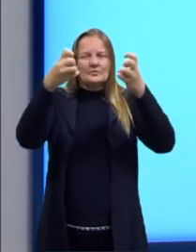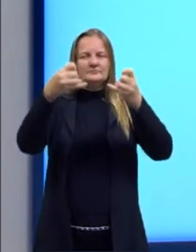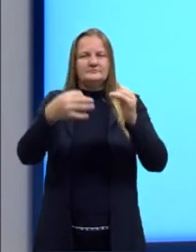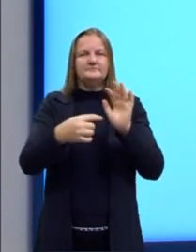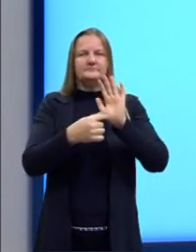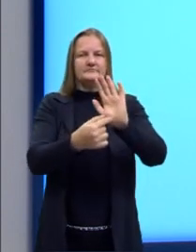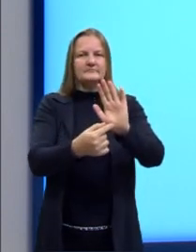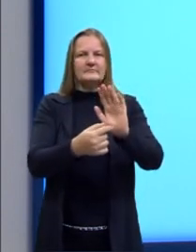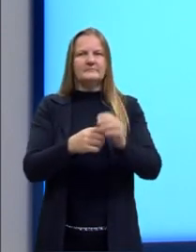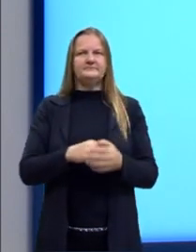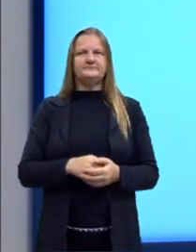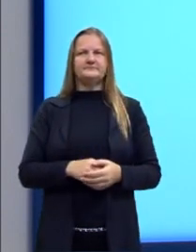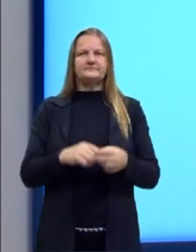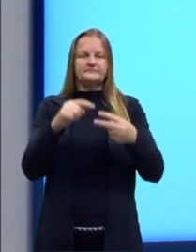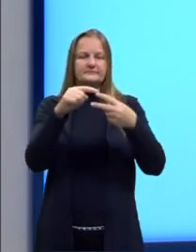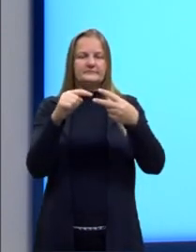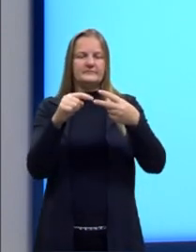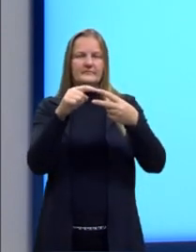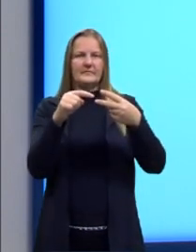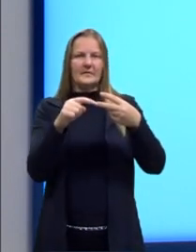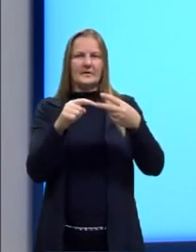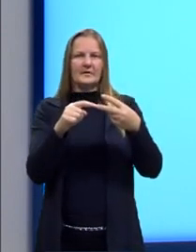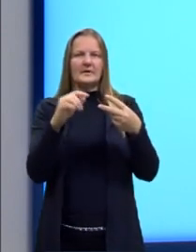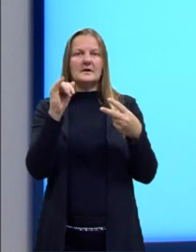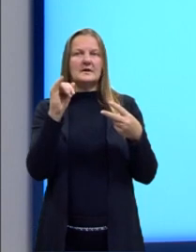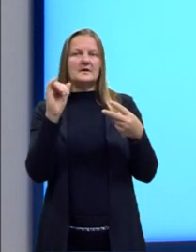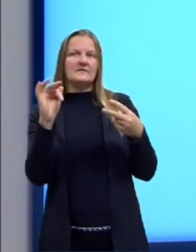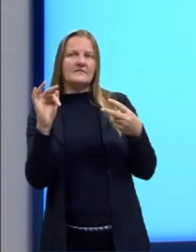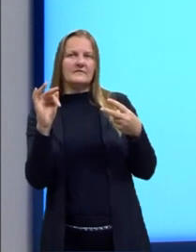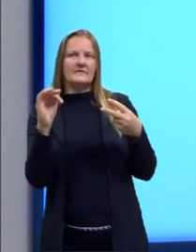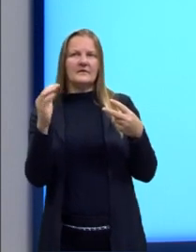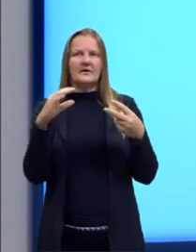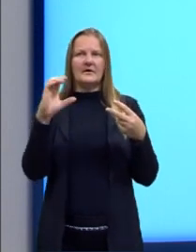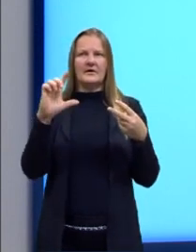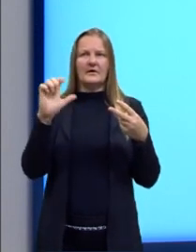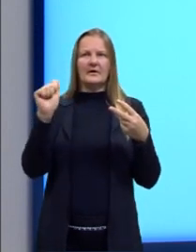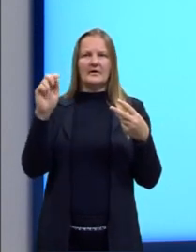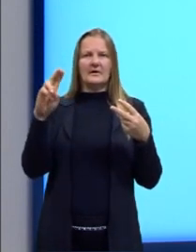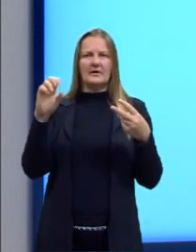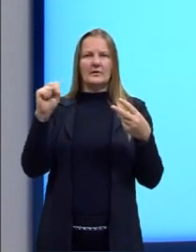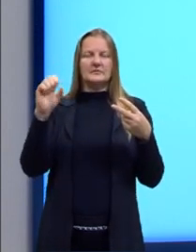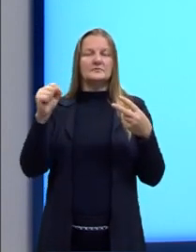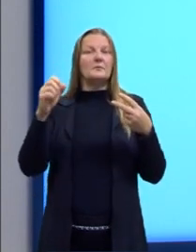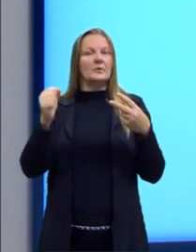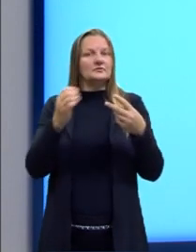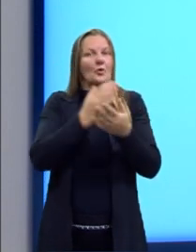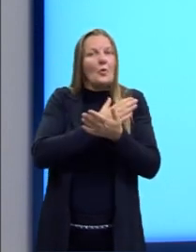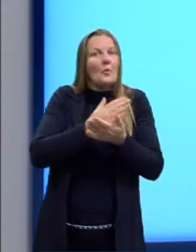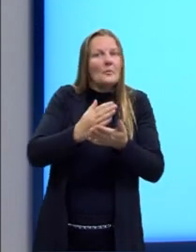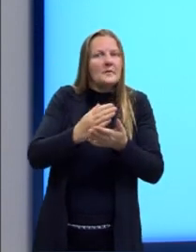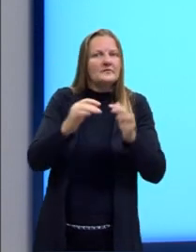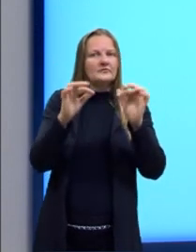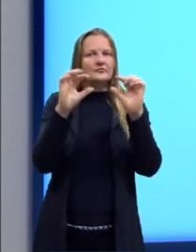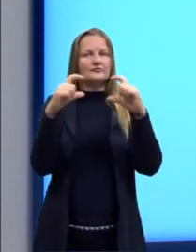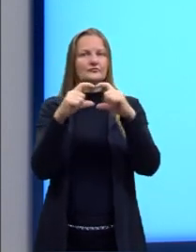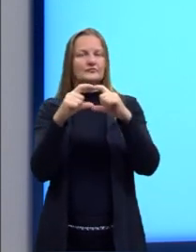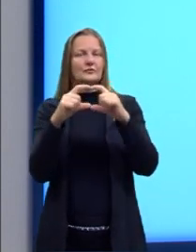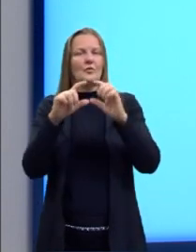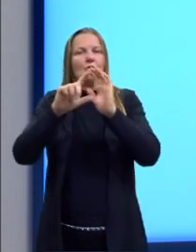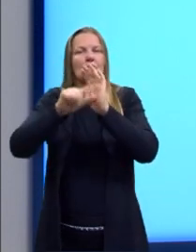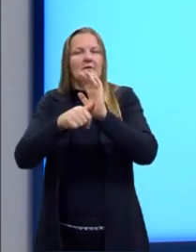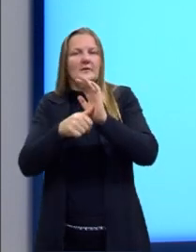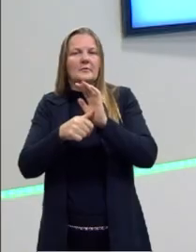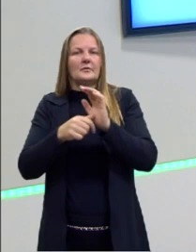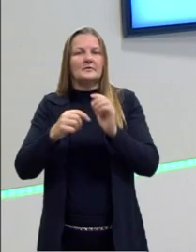pouquinho que eu tanto posso ter a if clause no início, como eu posso ter a if clause depois da